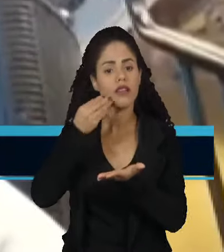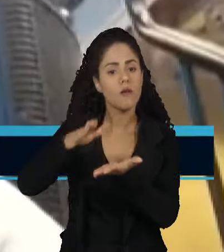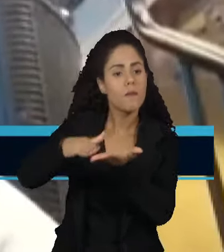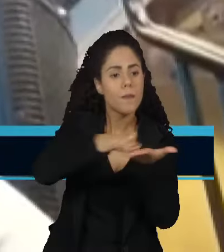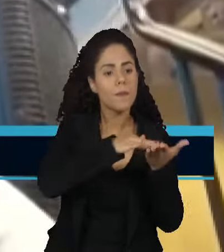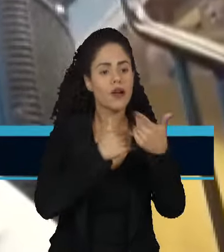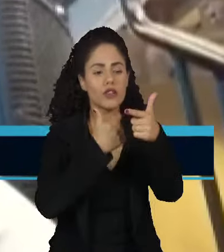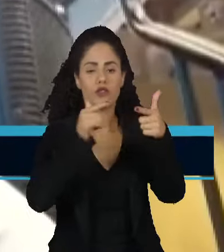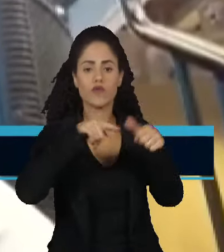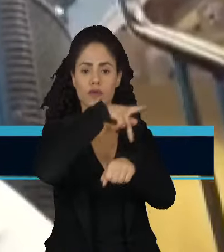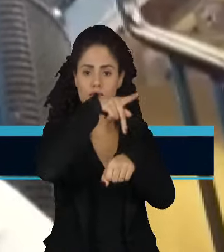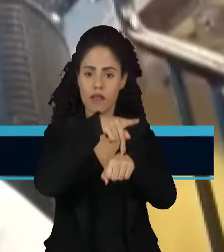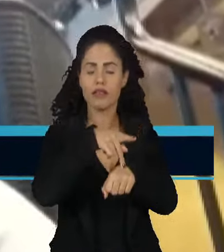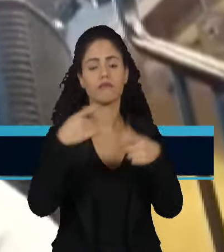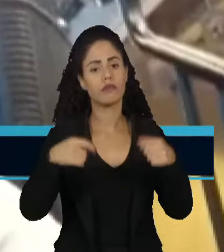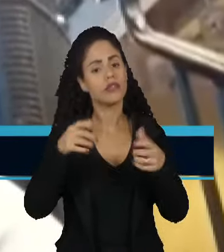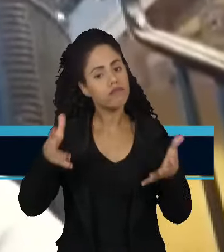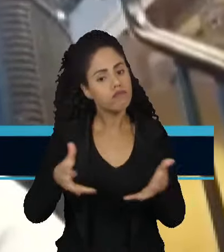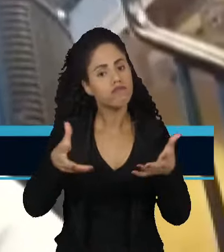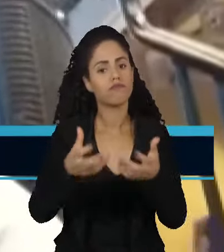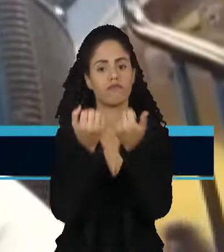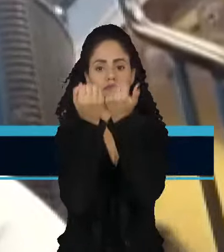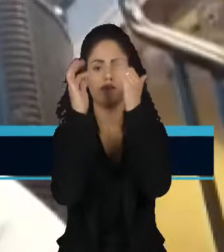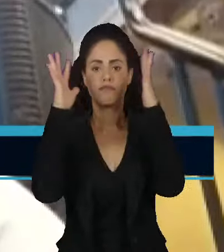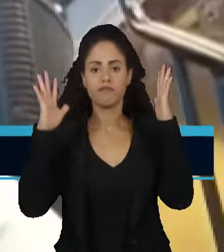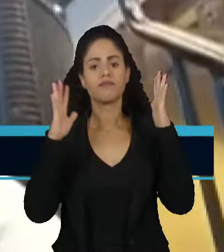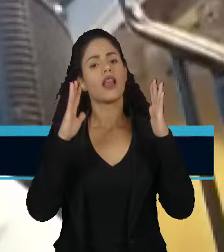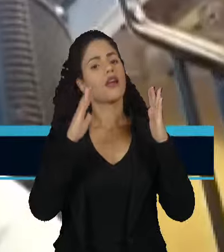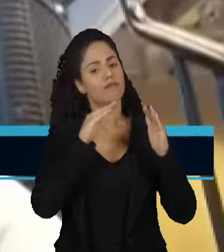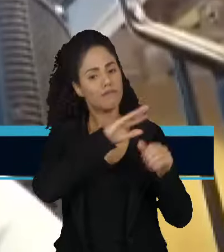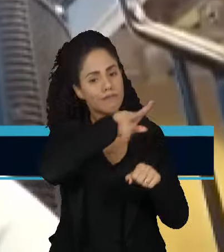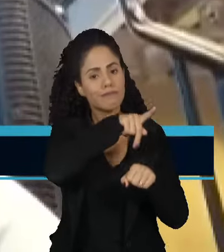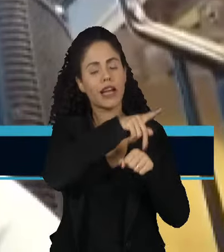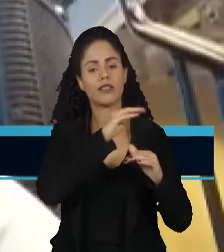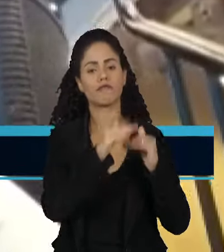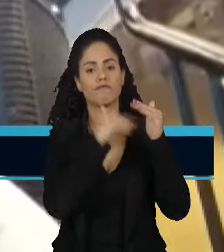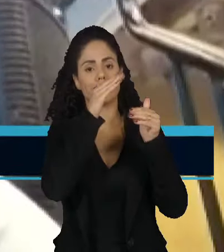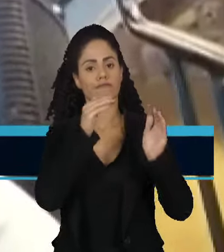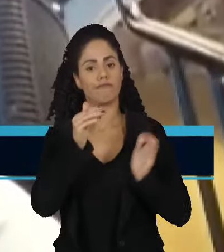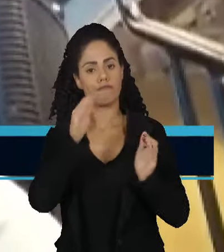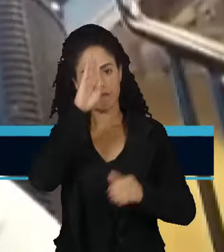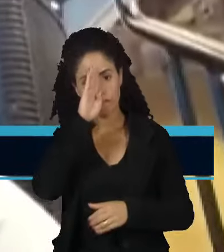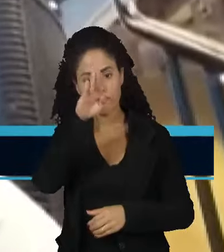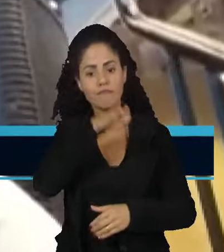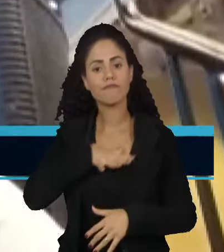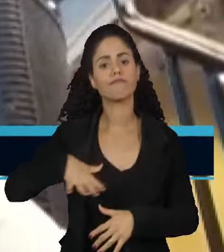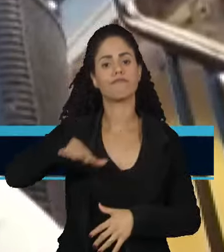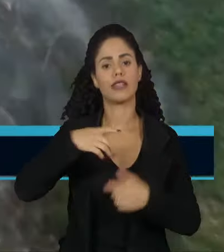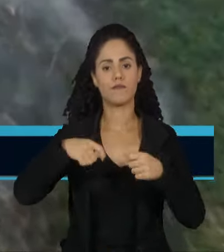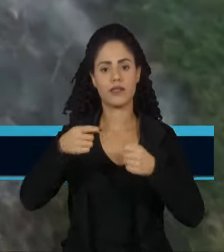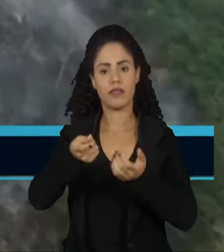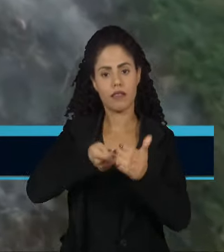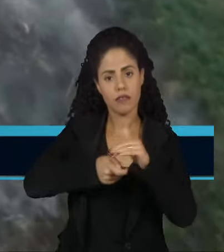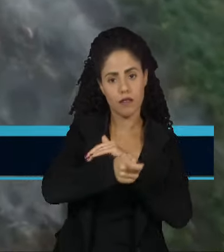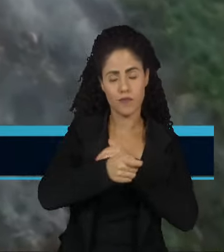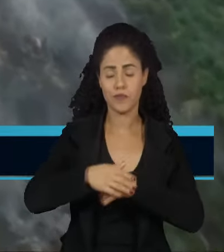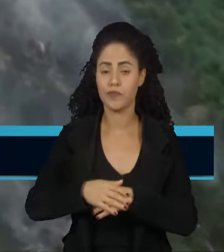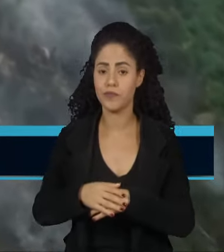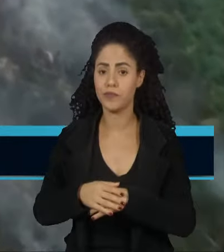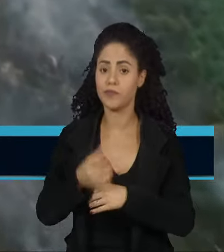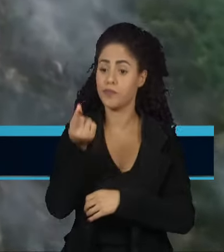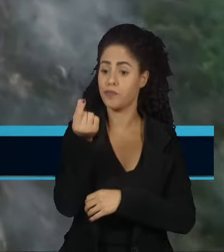efetivamente os países desenvolvidos, especialmente no campo da mobilização de recursos. O